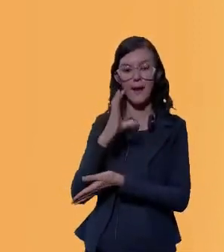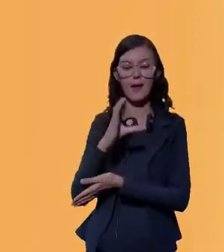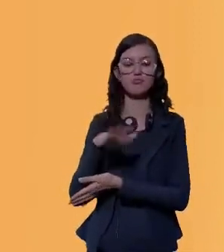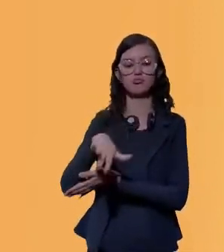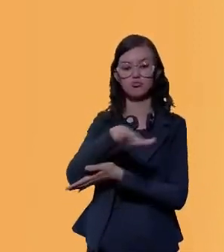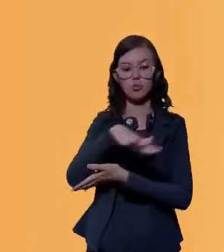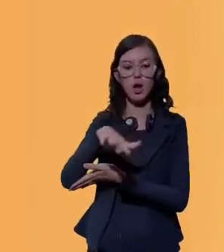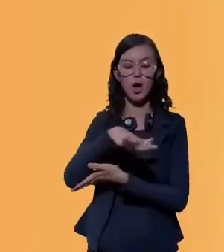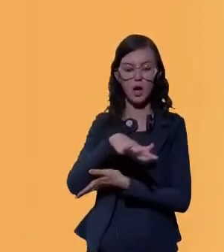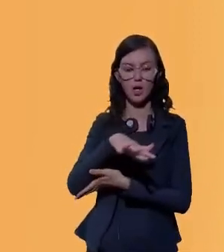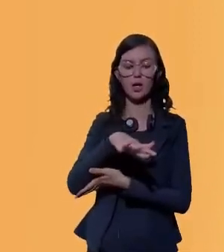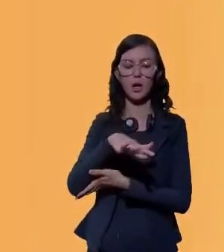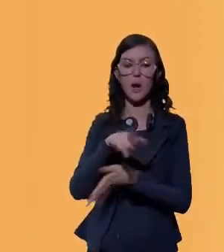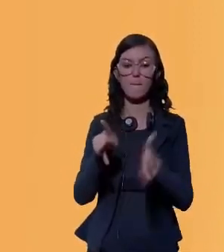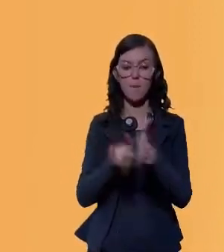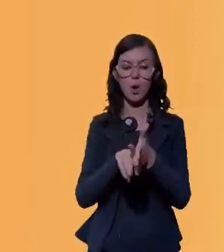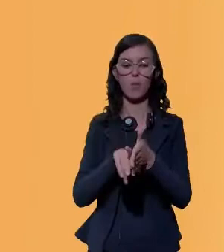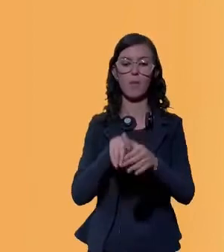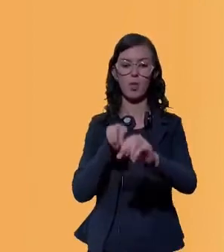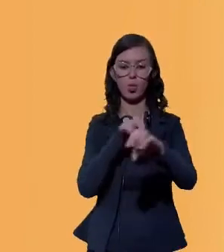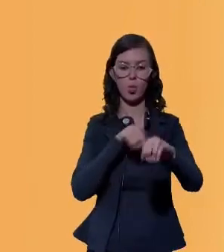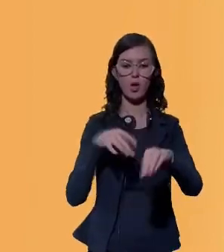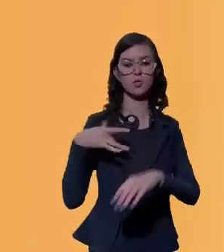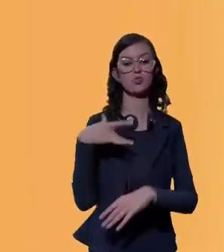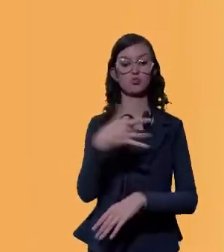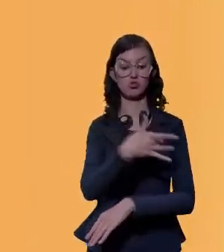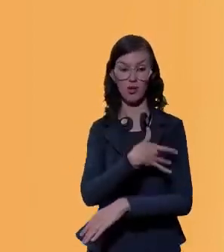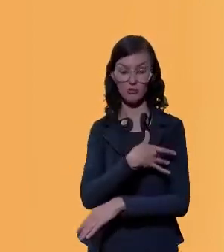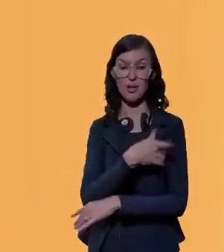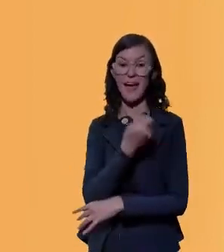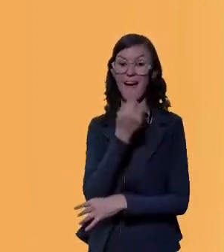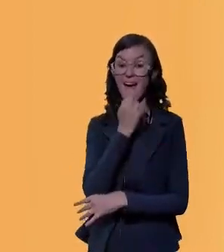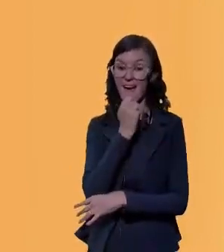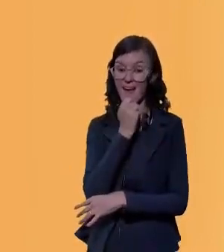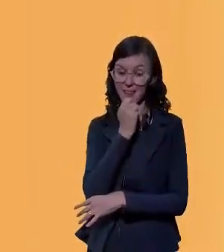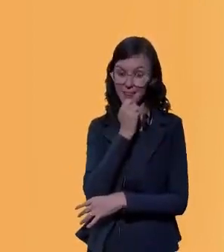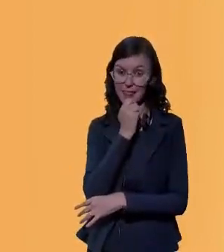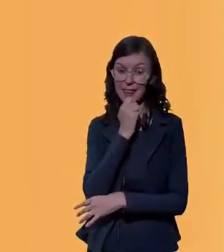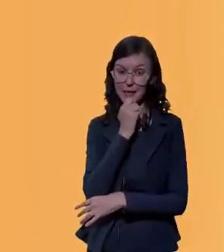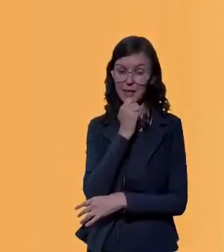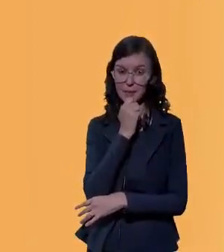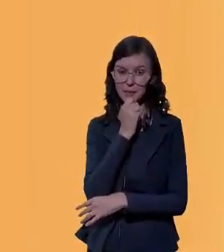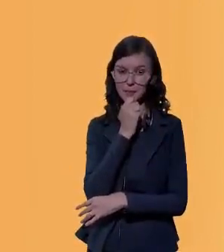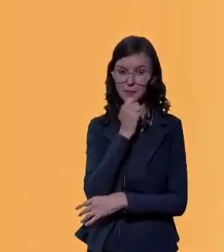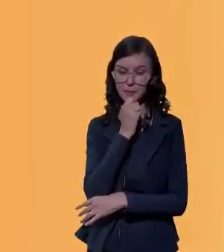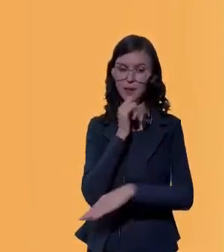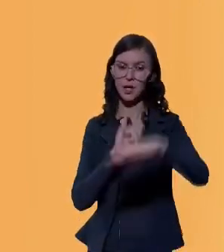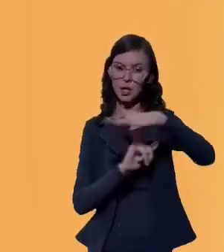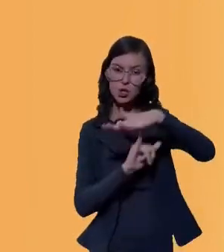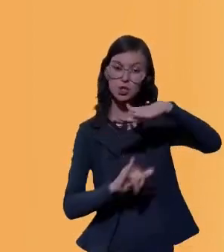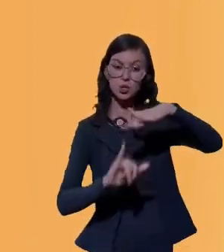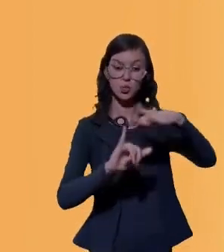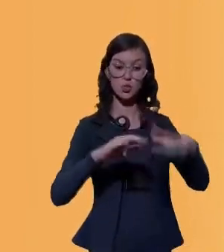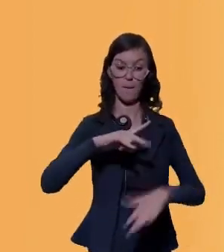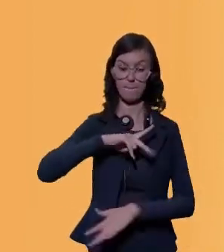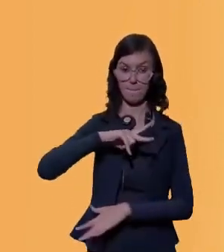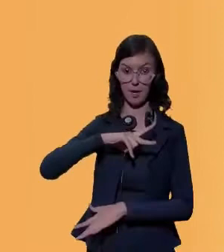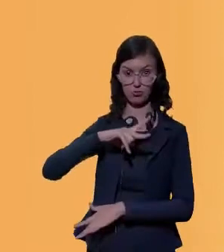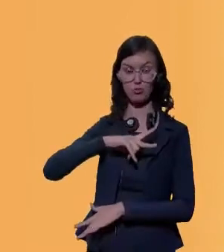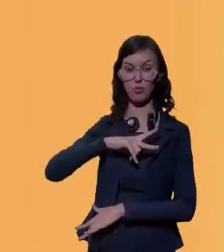subsidiadas para a educação e para a saúde, ainda que seja para instituições privadas,